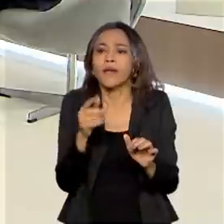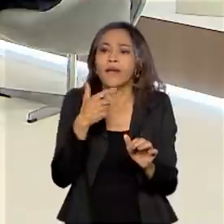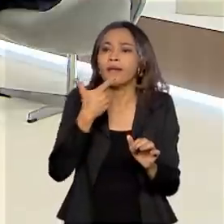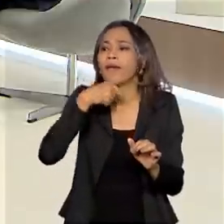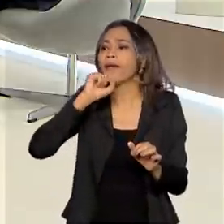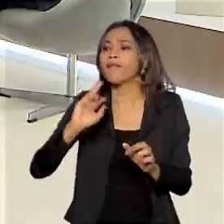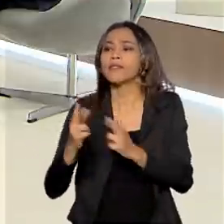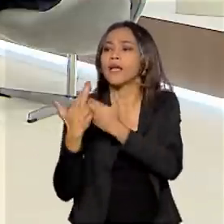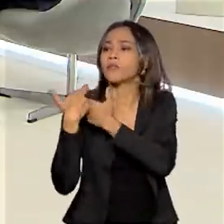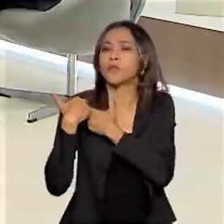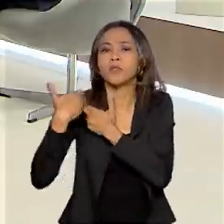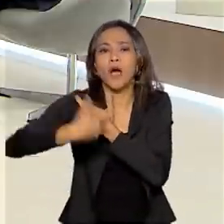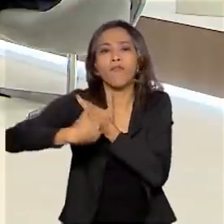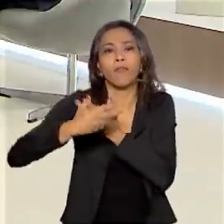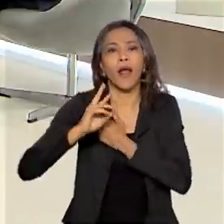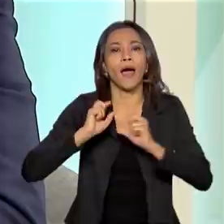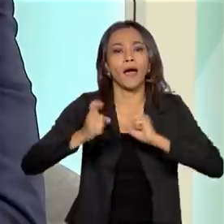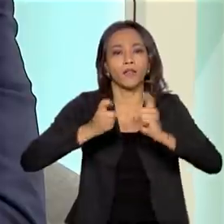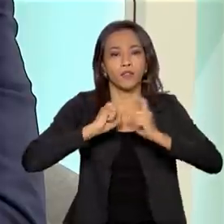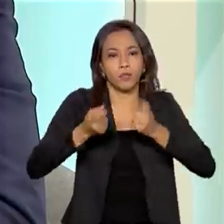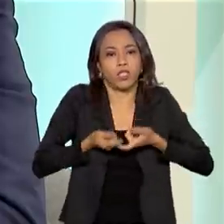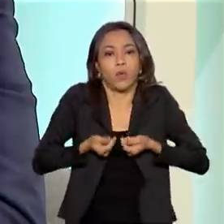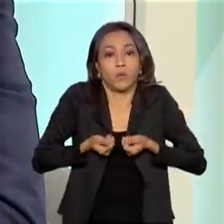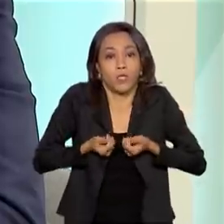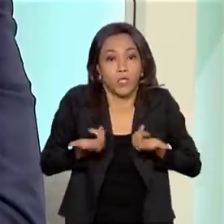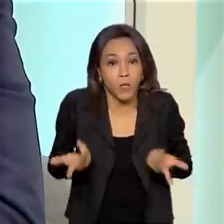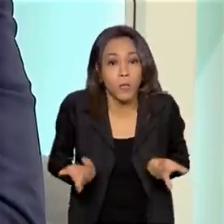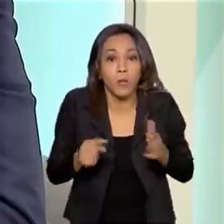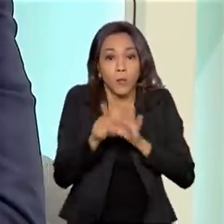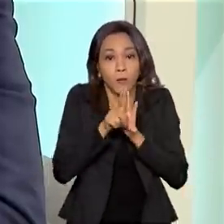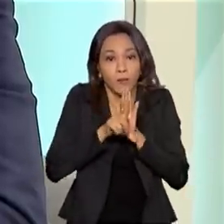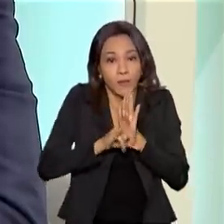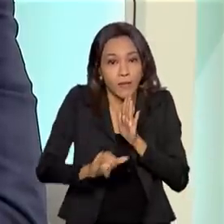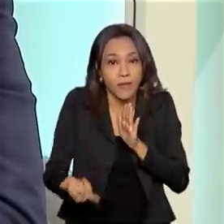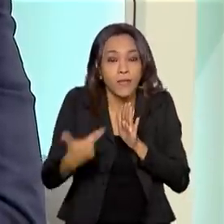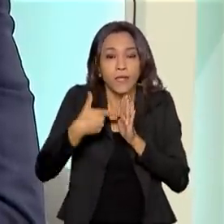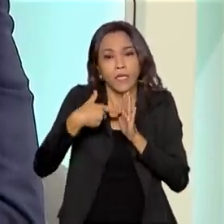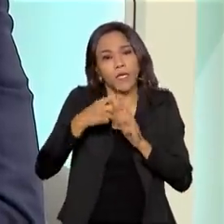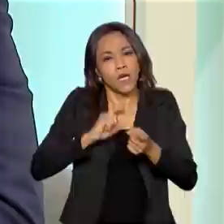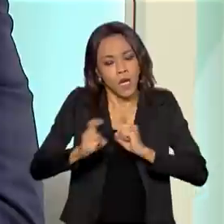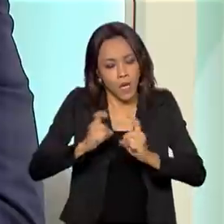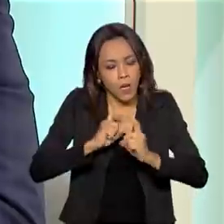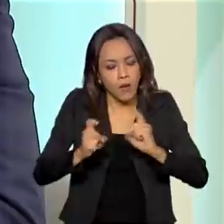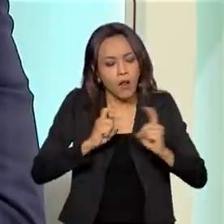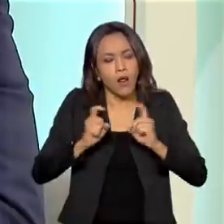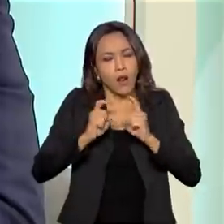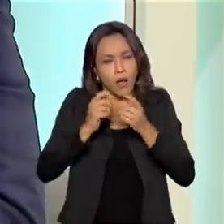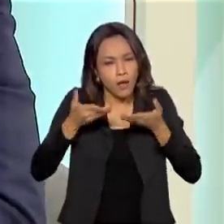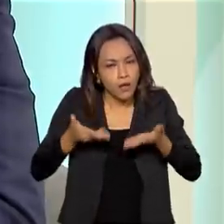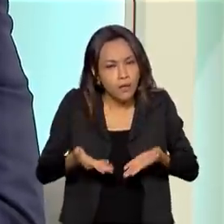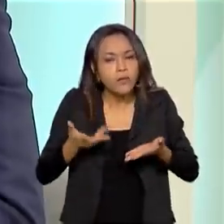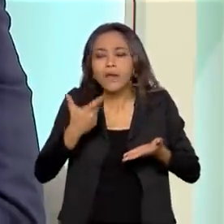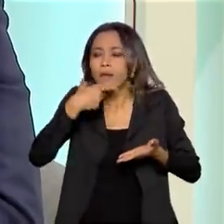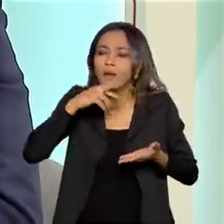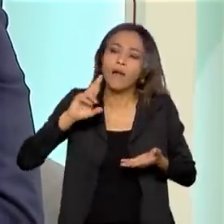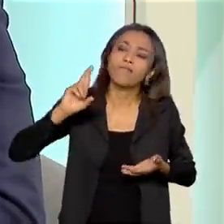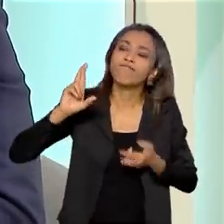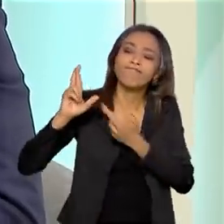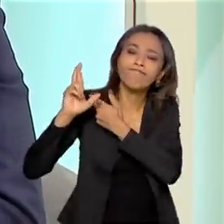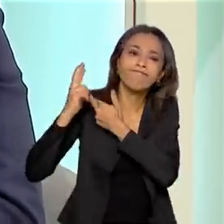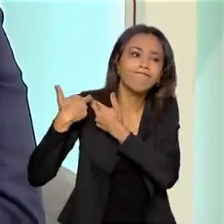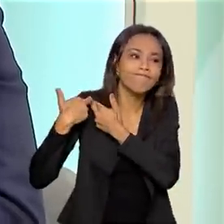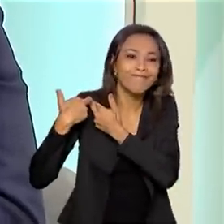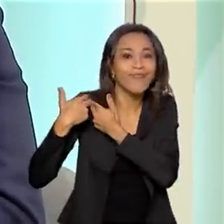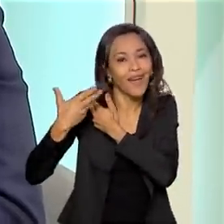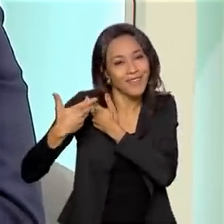gestora desse fundo, toda a parte legislativa para regulamentar essa atividade, e é nesse ponto que nós